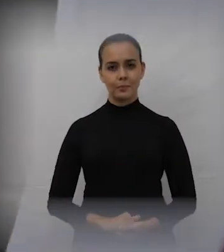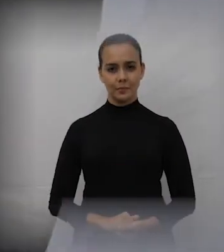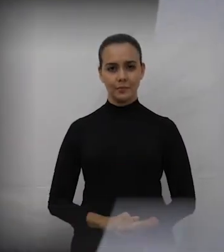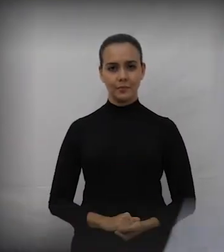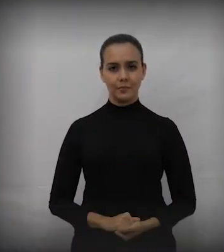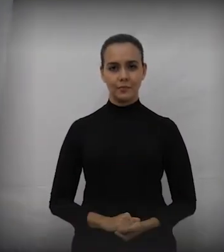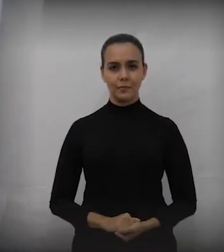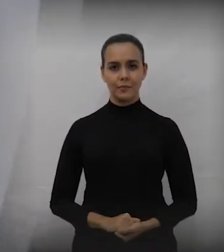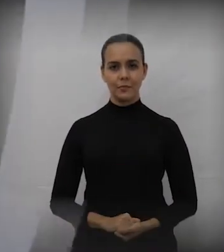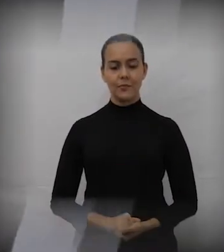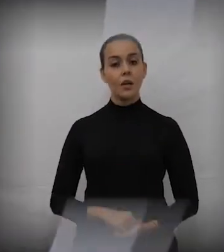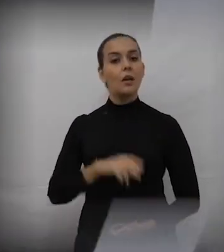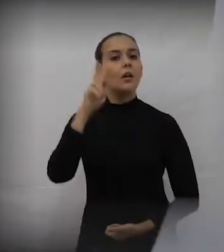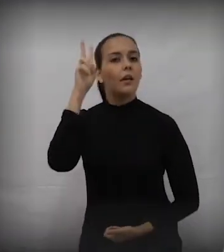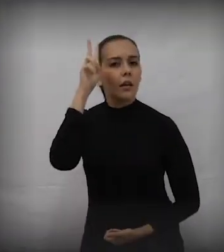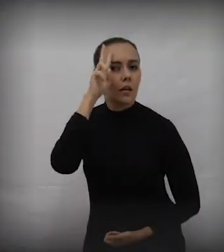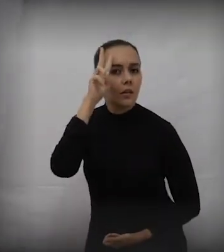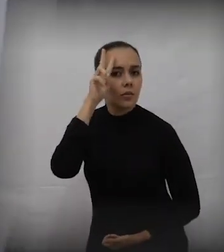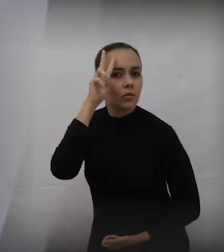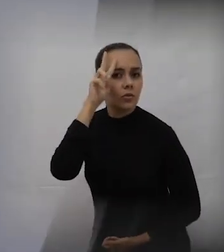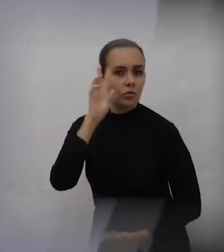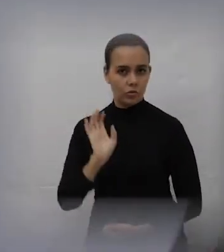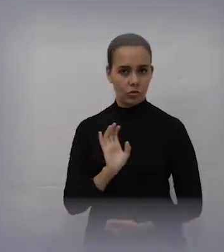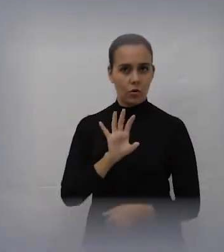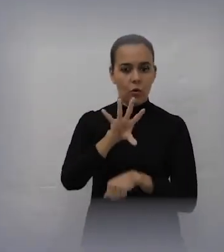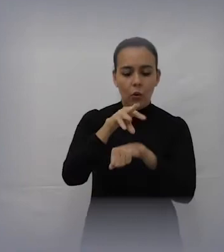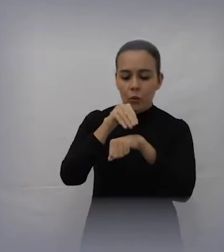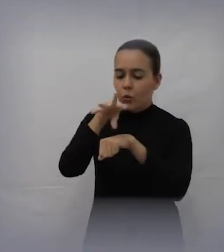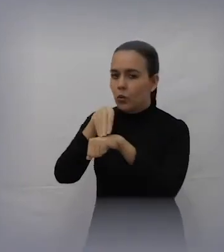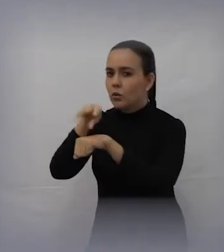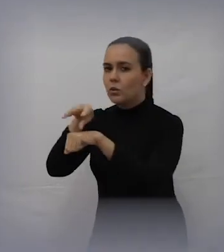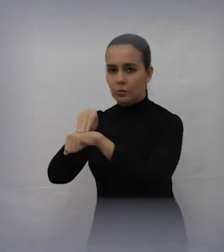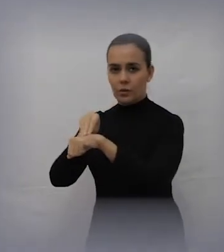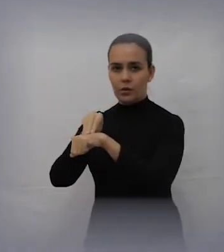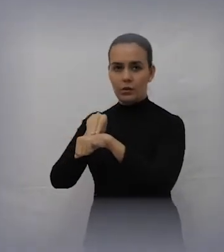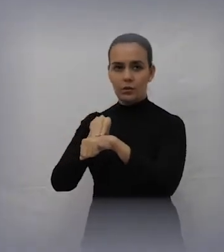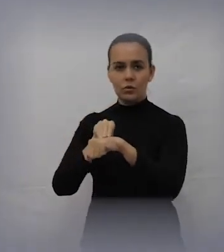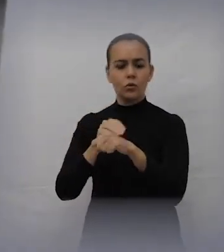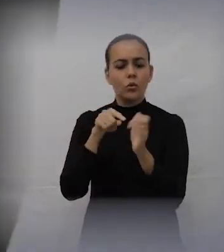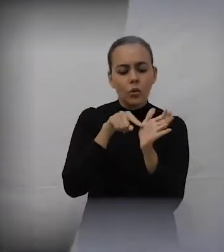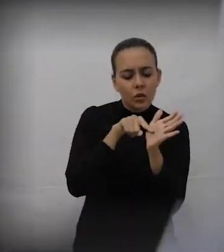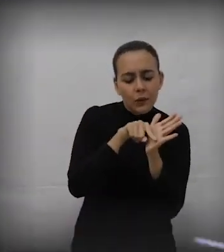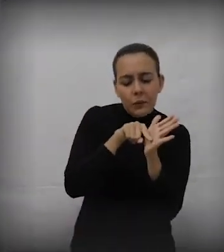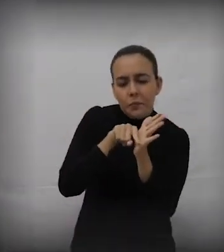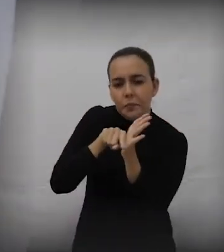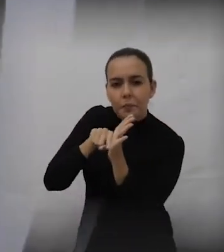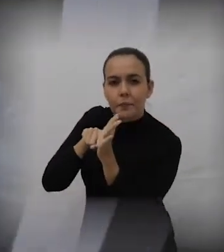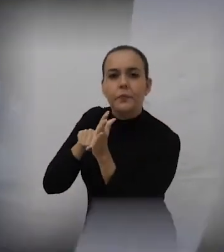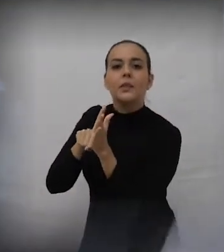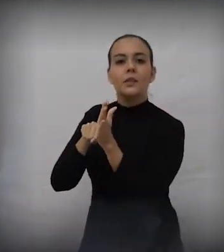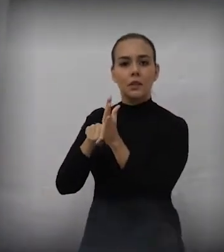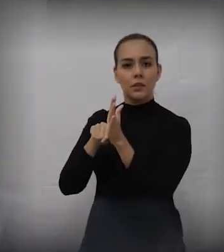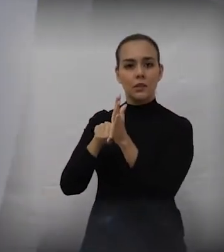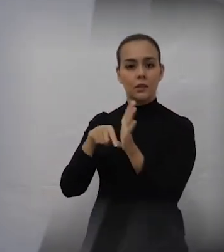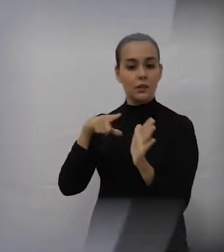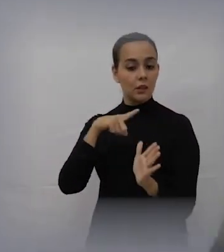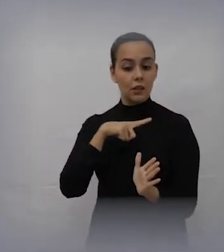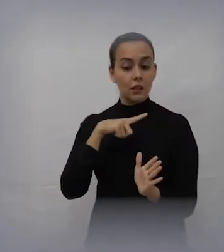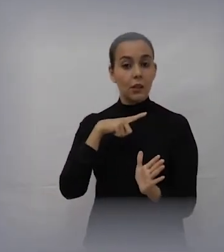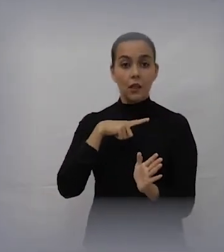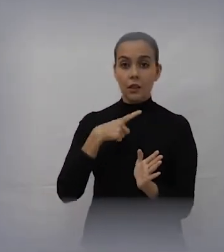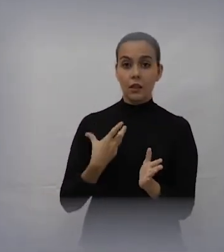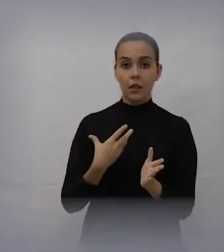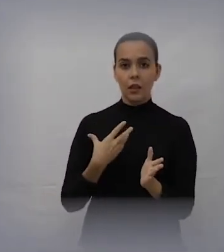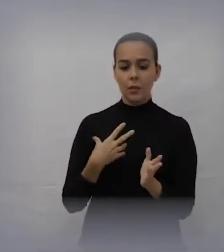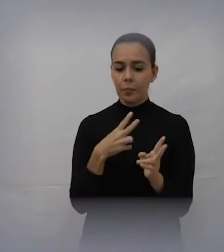e, por conseguinte, o caminho àquilo que é justo. O conhecimento da história é,